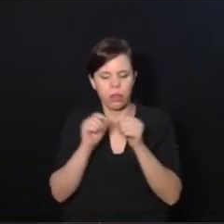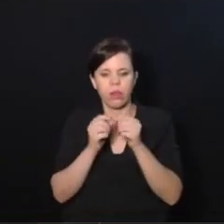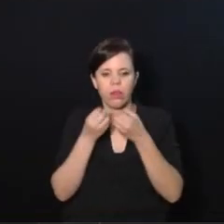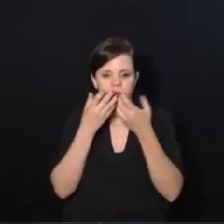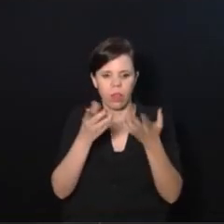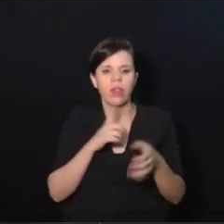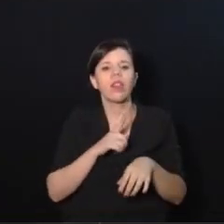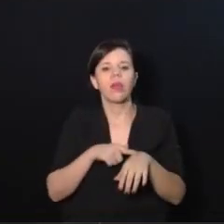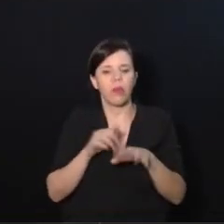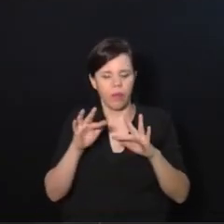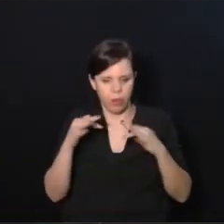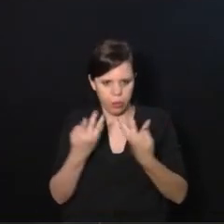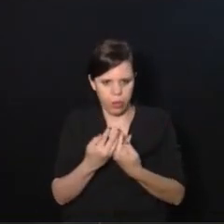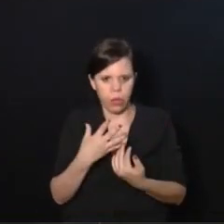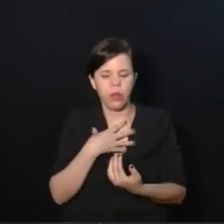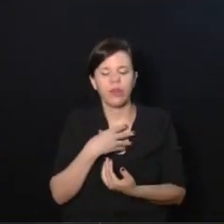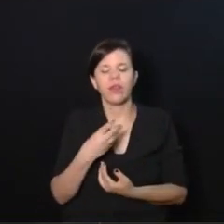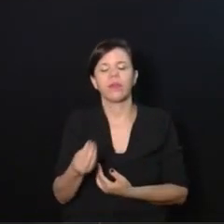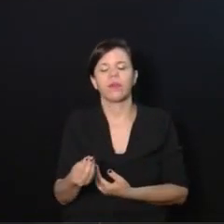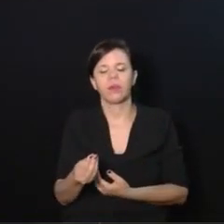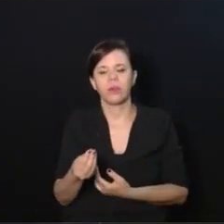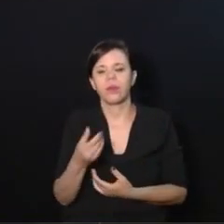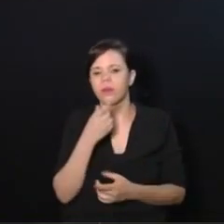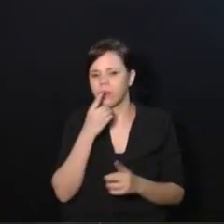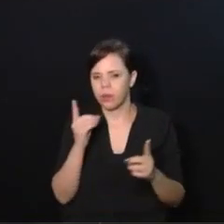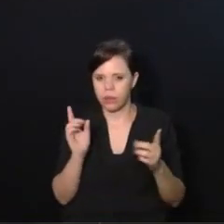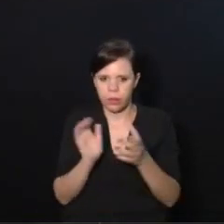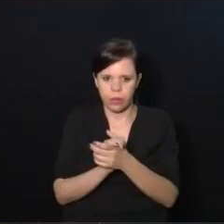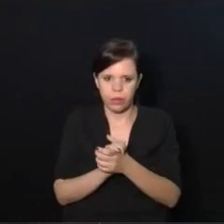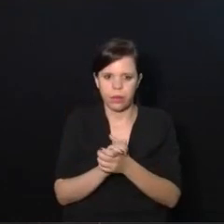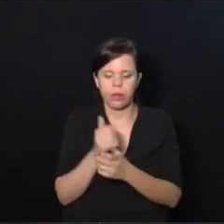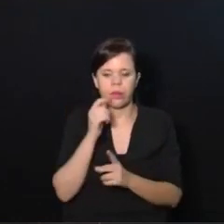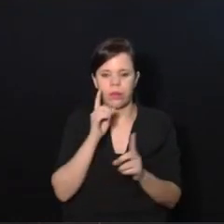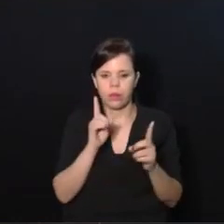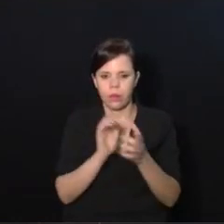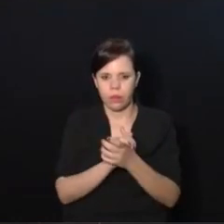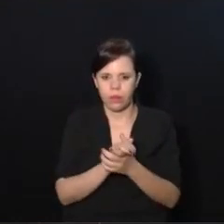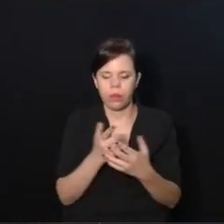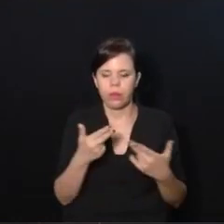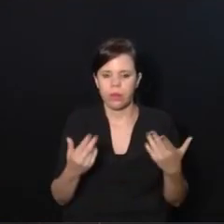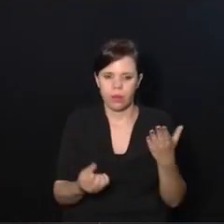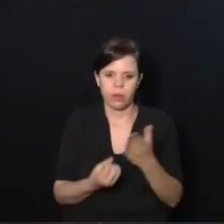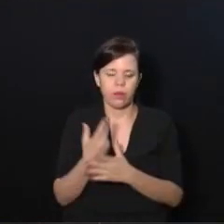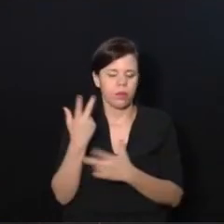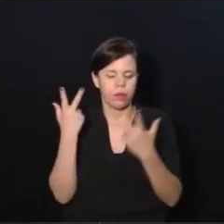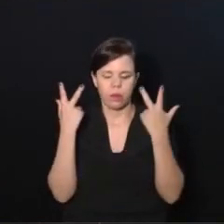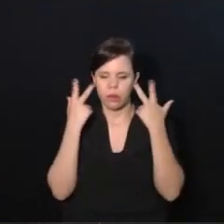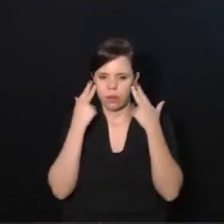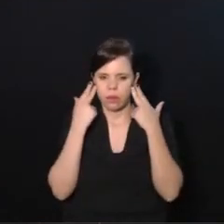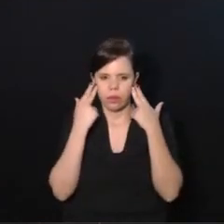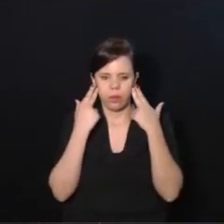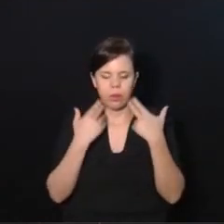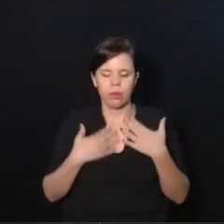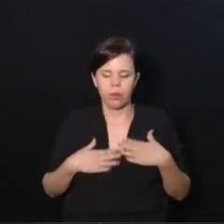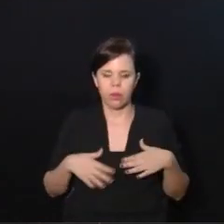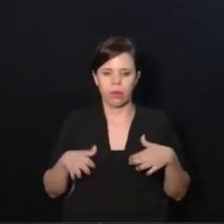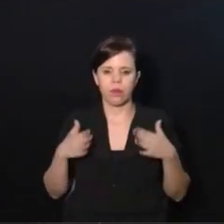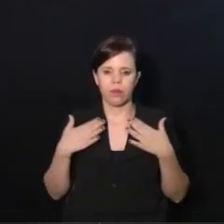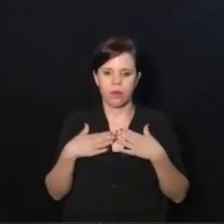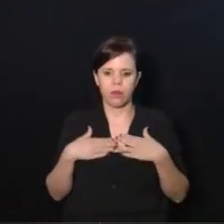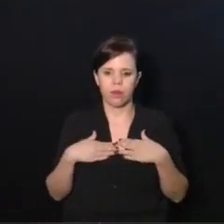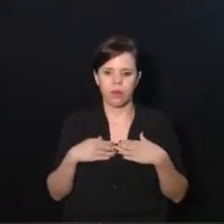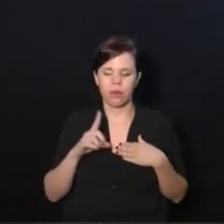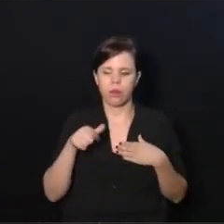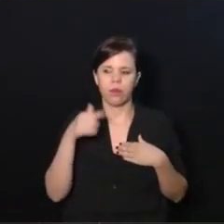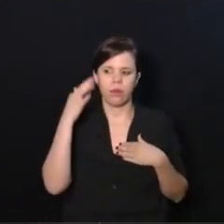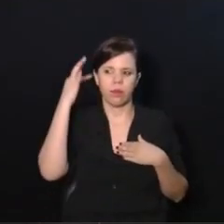família, vai ter tempo para o filho, vai ter tempo para o marido, para a esposa, e as coisas vão fluir de uma maneira muito mais tranquila e chegar lá